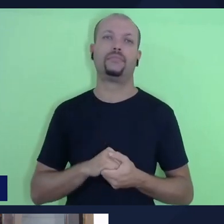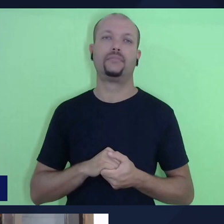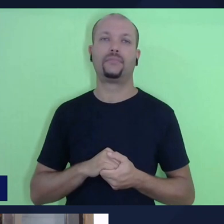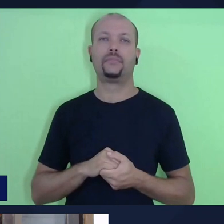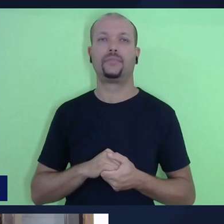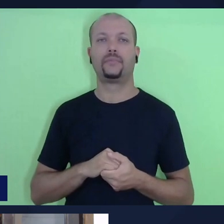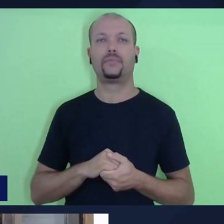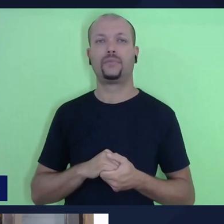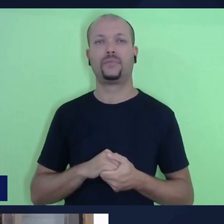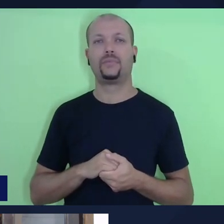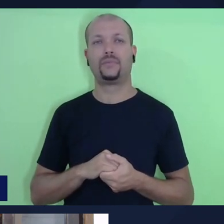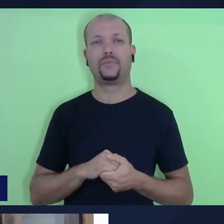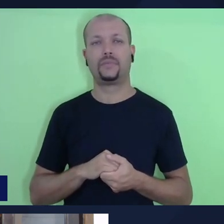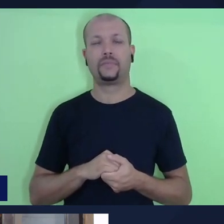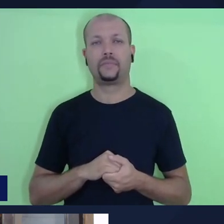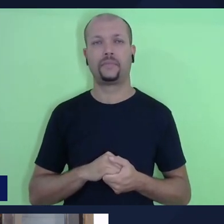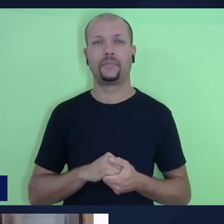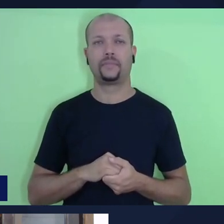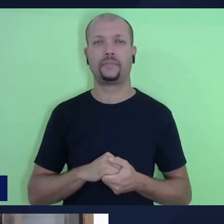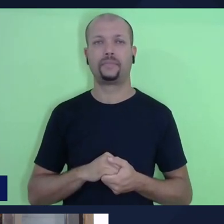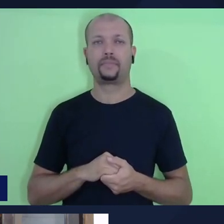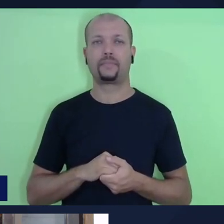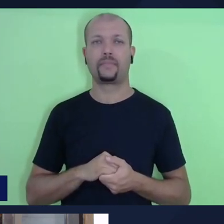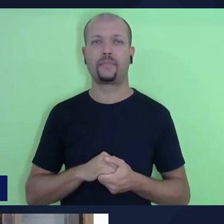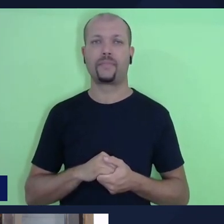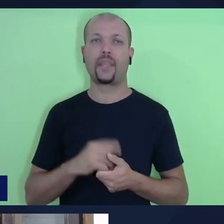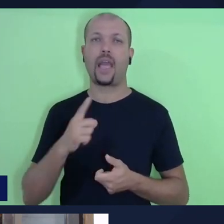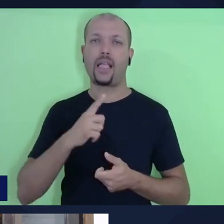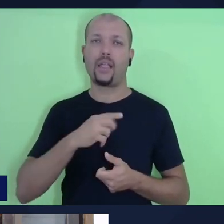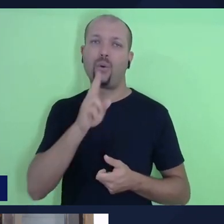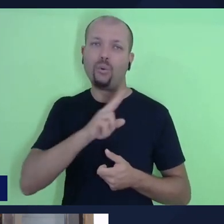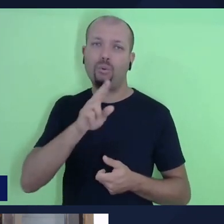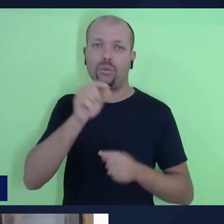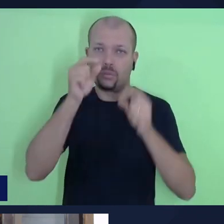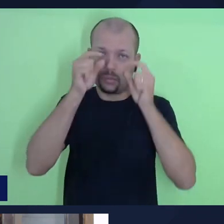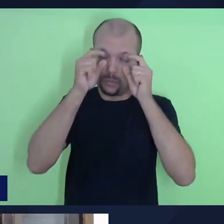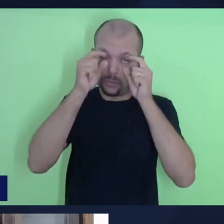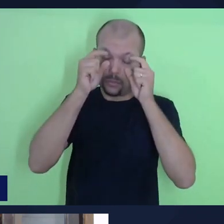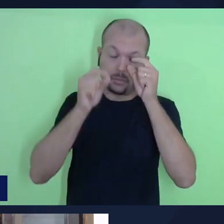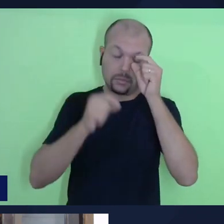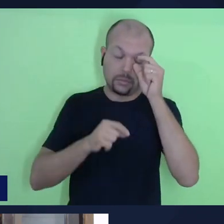assim, com a correção da lente, a visão de uma forma